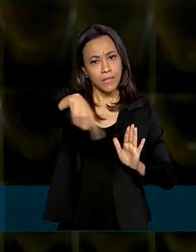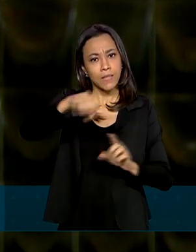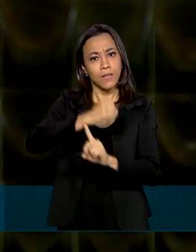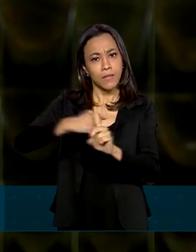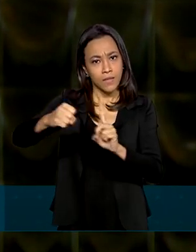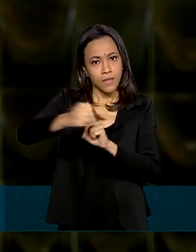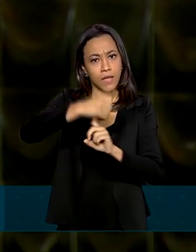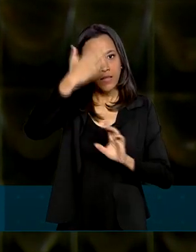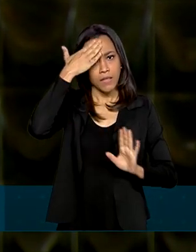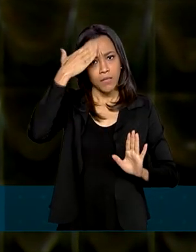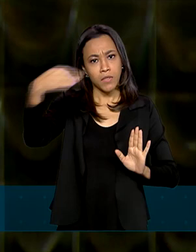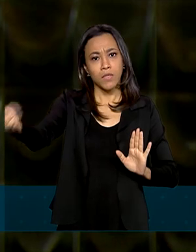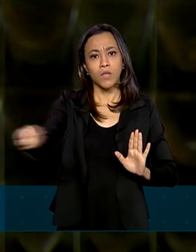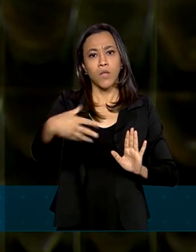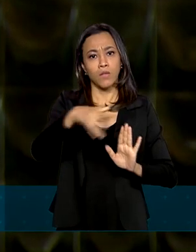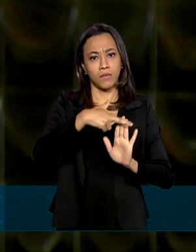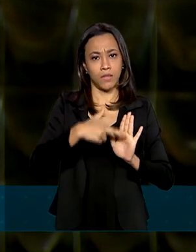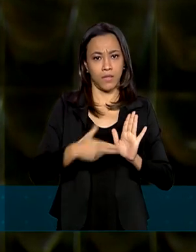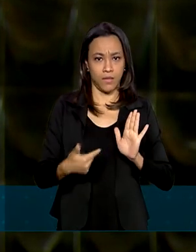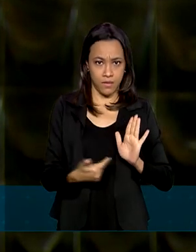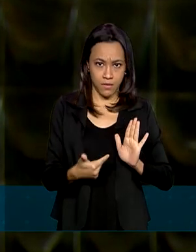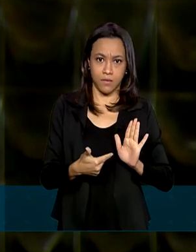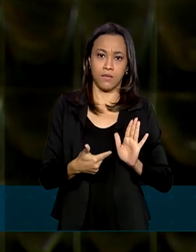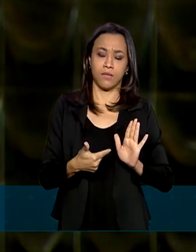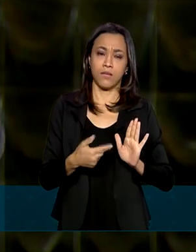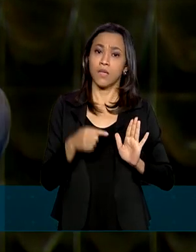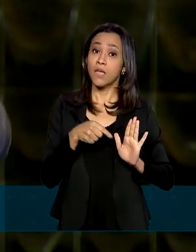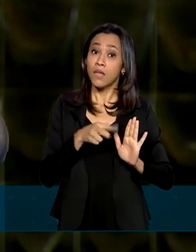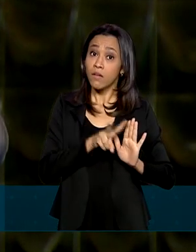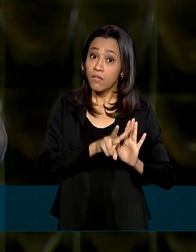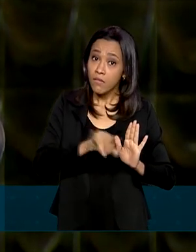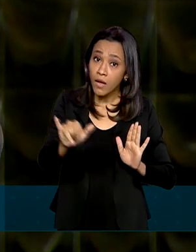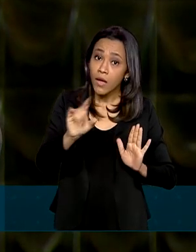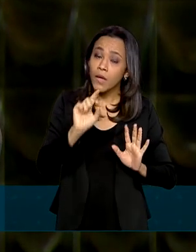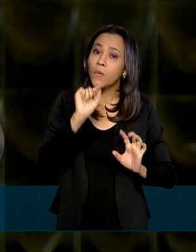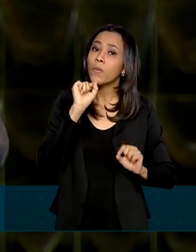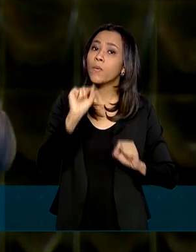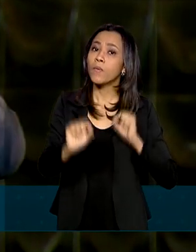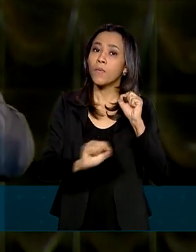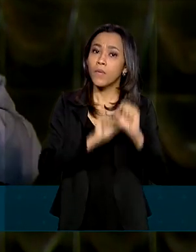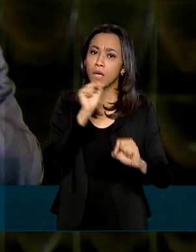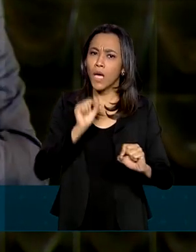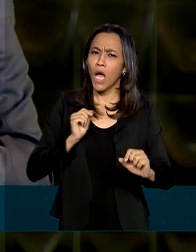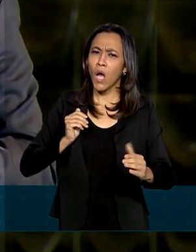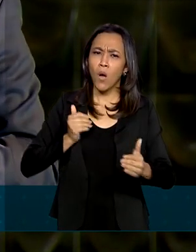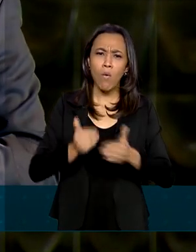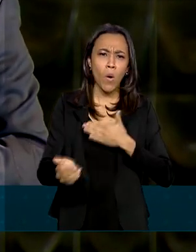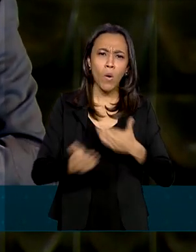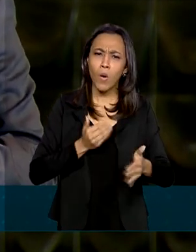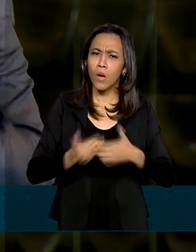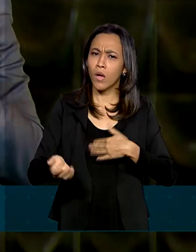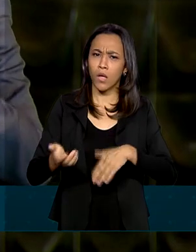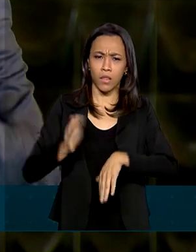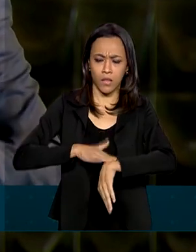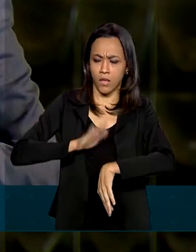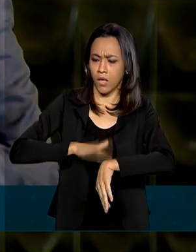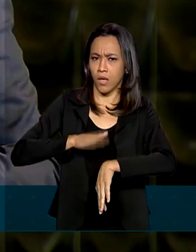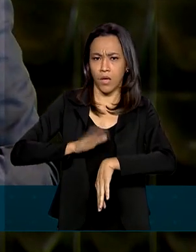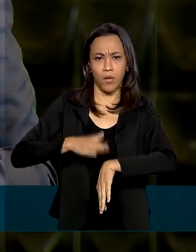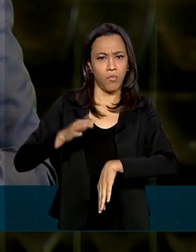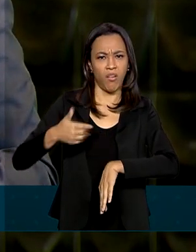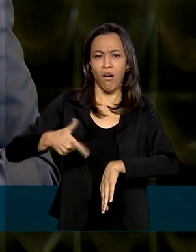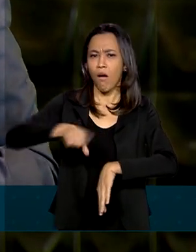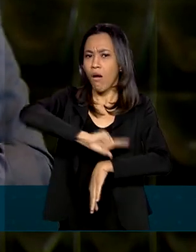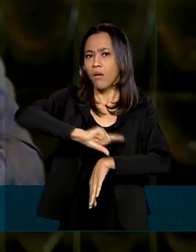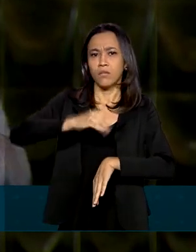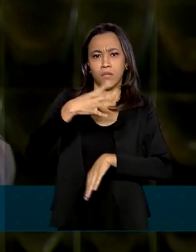permite, ele autoriza que a qualquer tempo, mesmo antes de